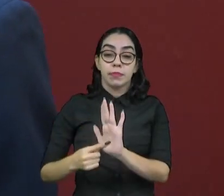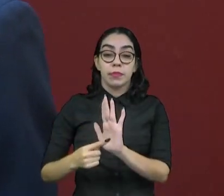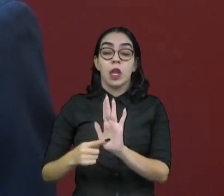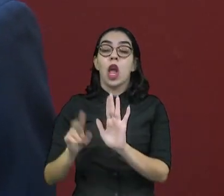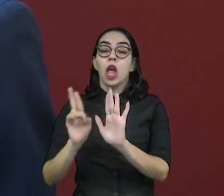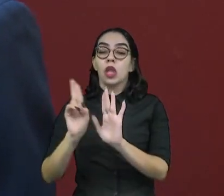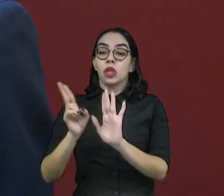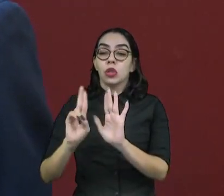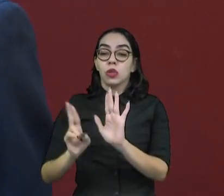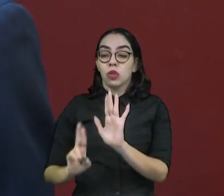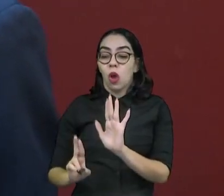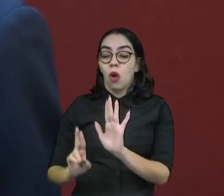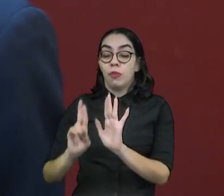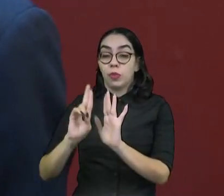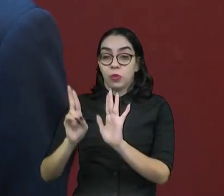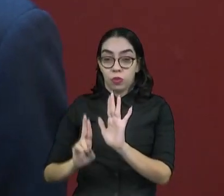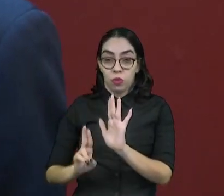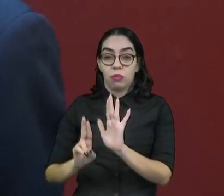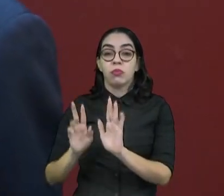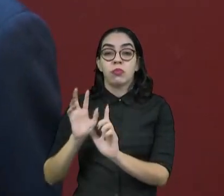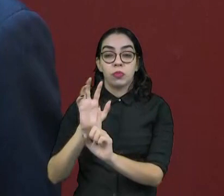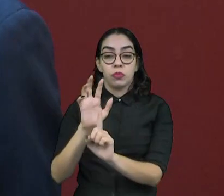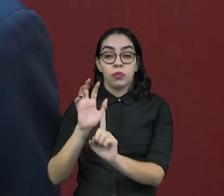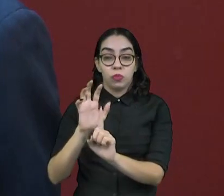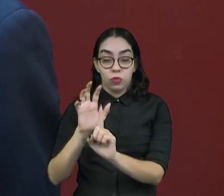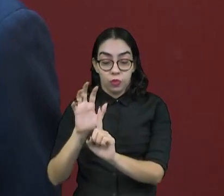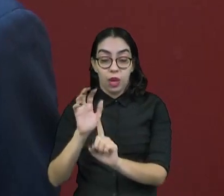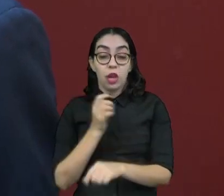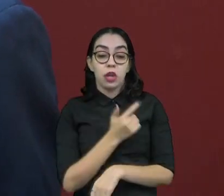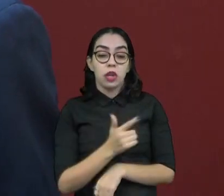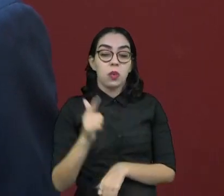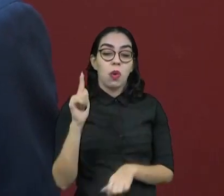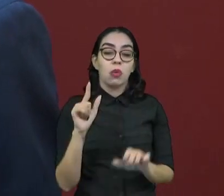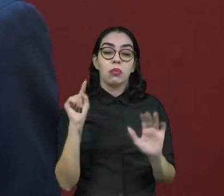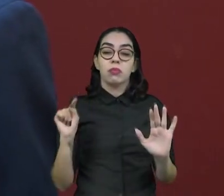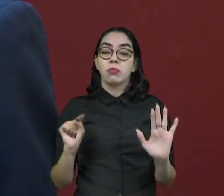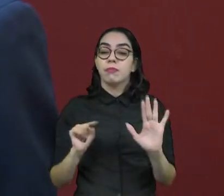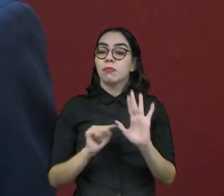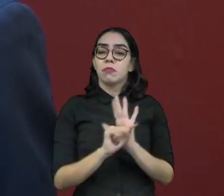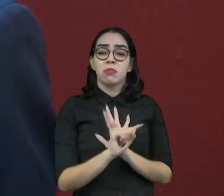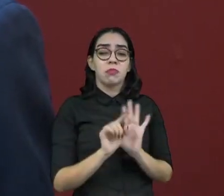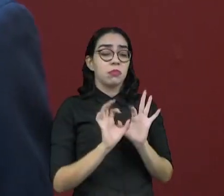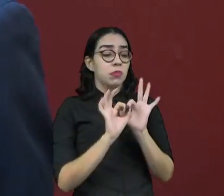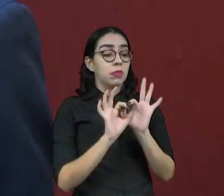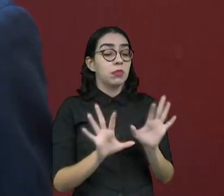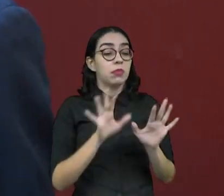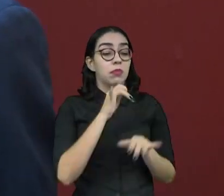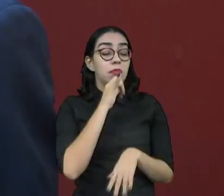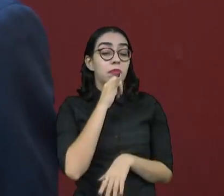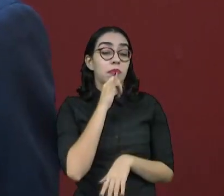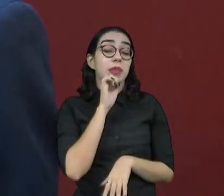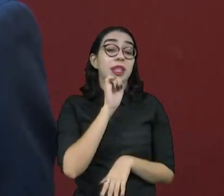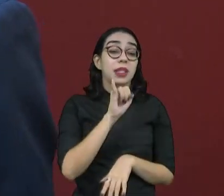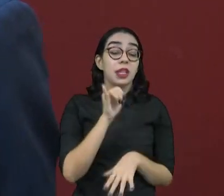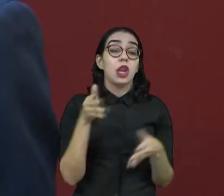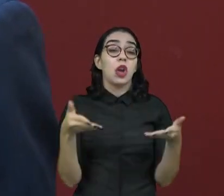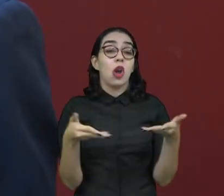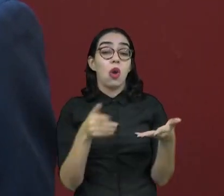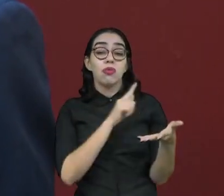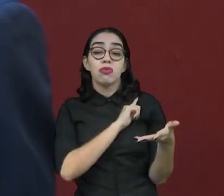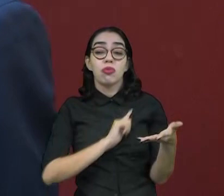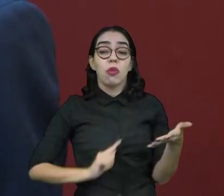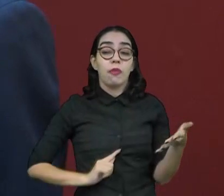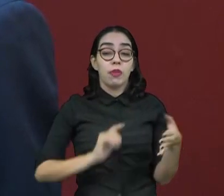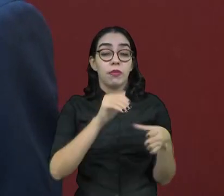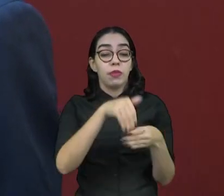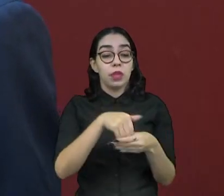nomes dos candidatos, e existe o nós chamamos de pergunta espontânea, que é o quê? Eu simplesmente pergunto, se a eleição fosse hoje quem eu votaria para governador ou para presidente,